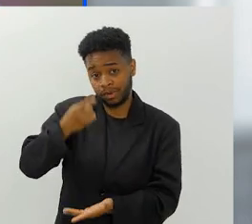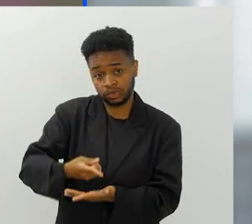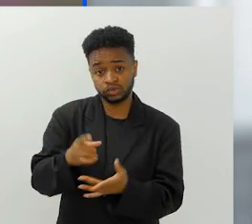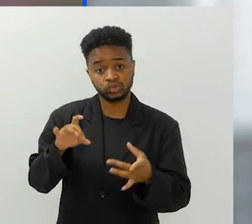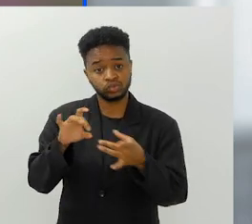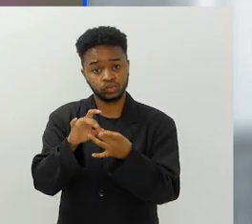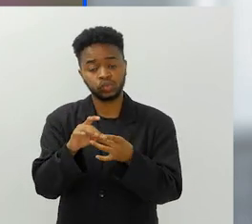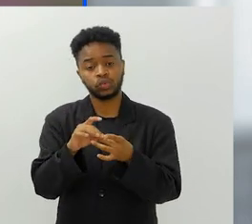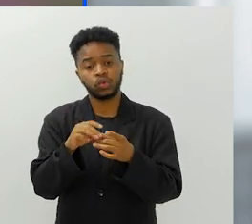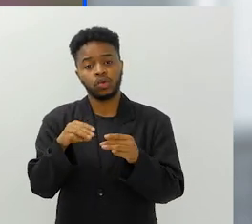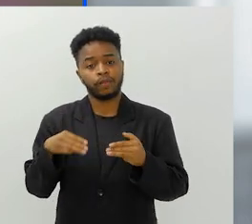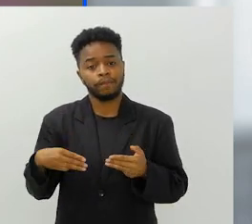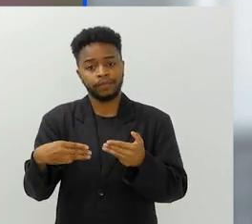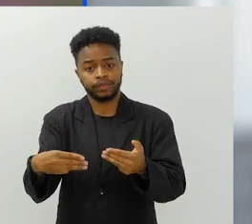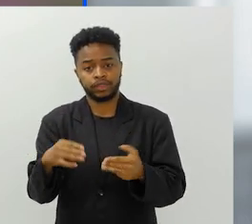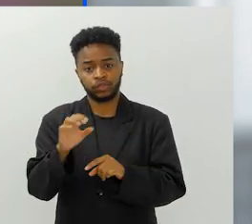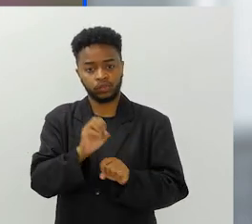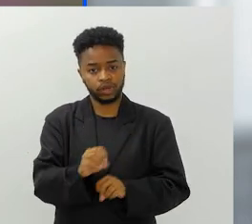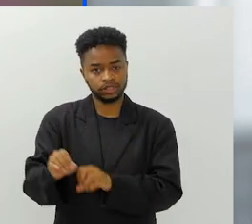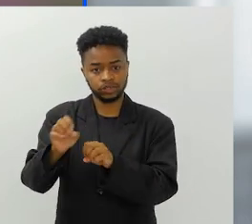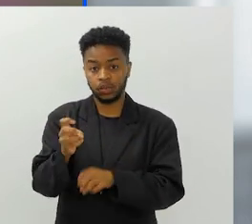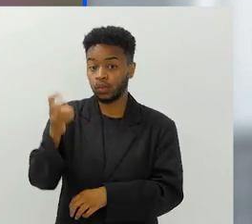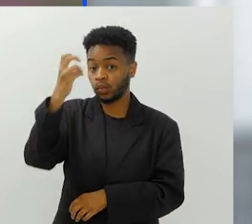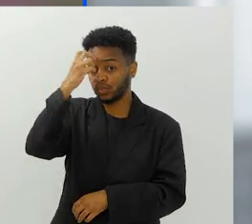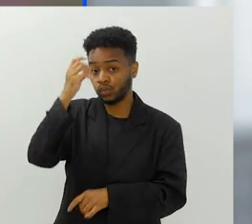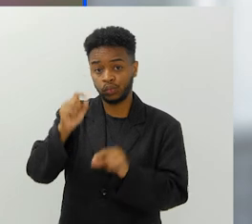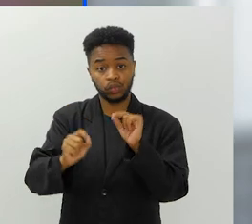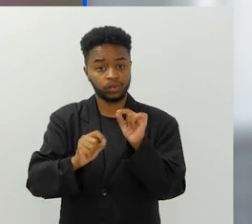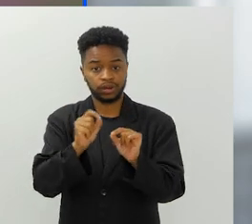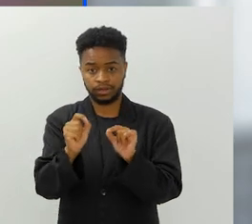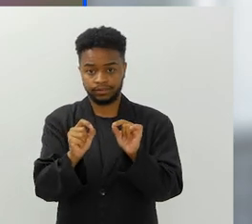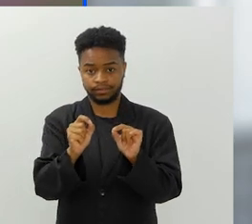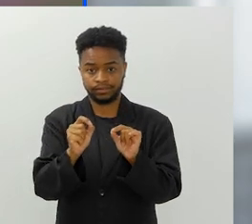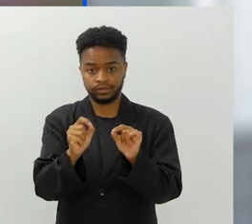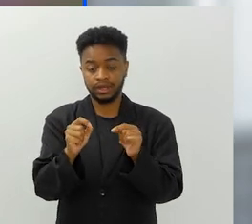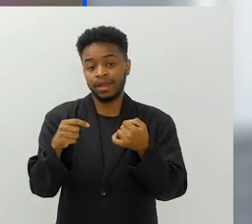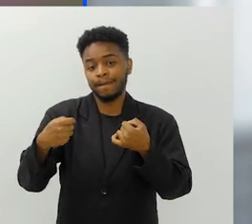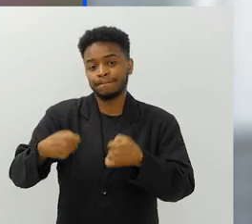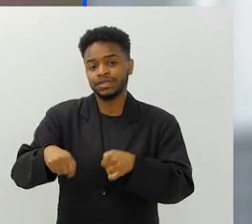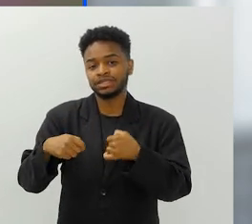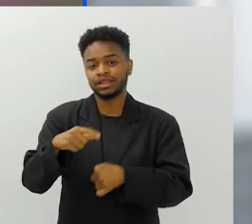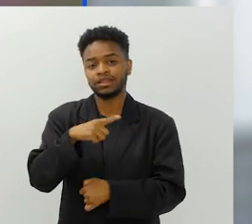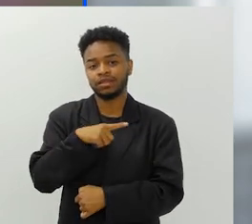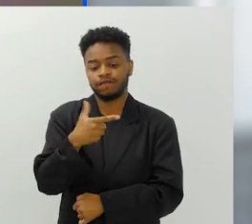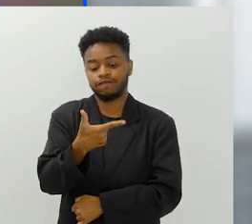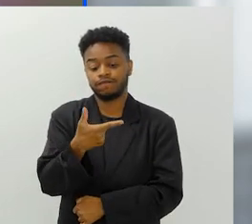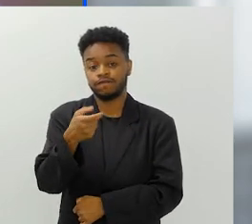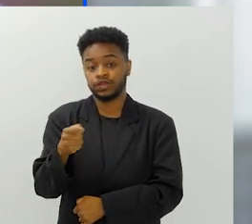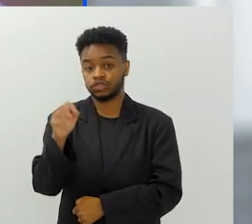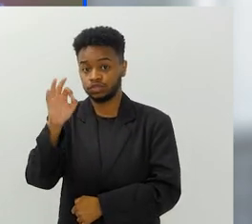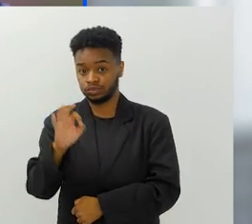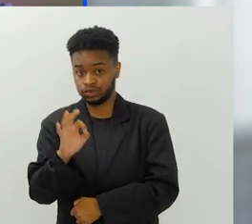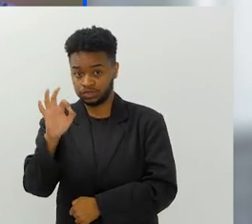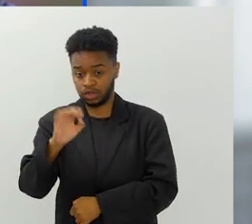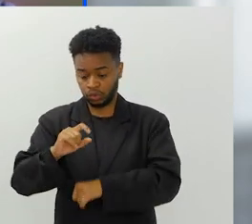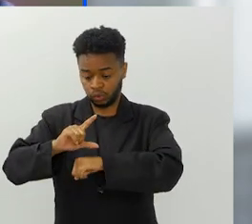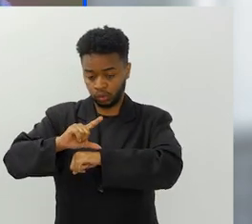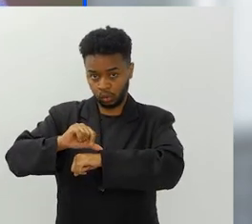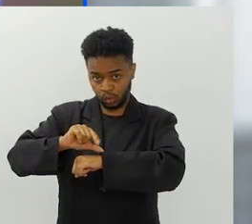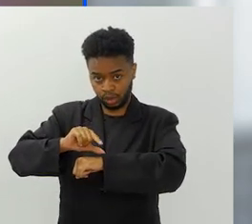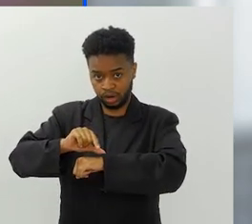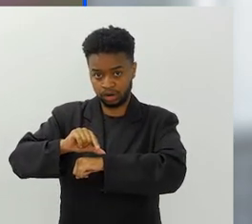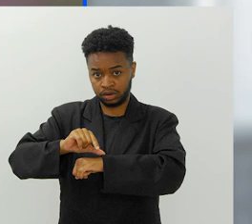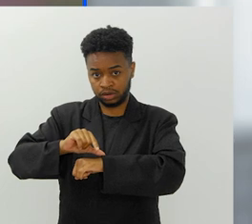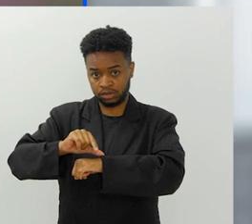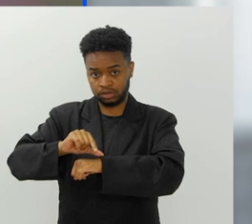determinação do Ministério da Educação e Cultura, é que a gente tenha pelo menos 20% de toda a